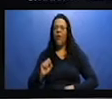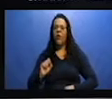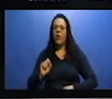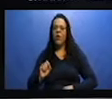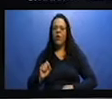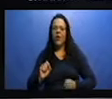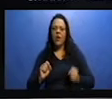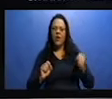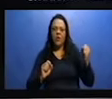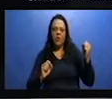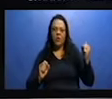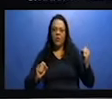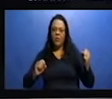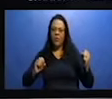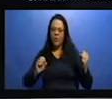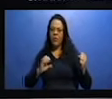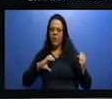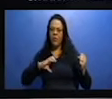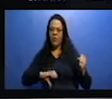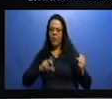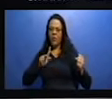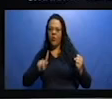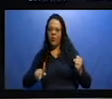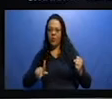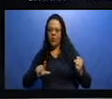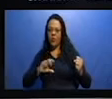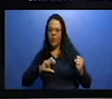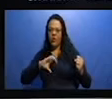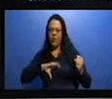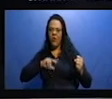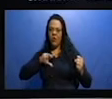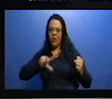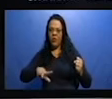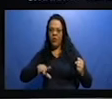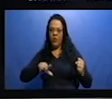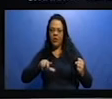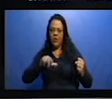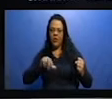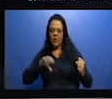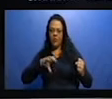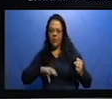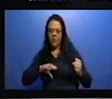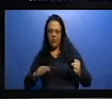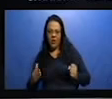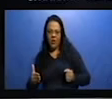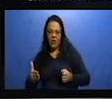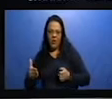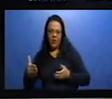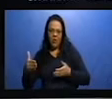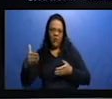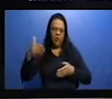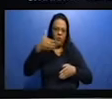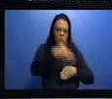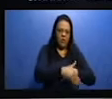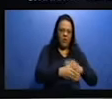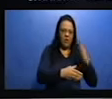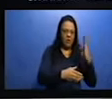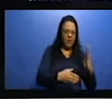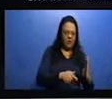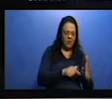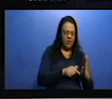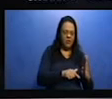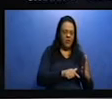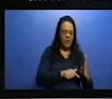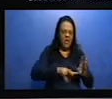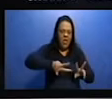Brasil, foi o início da exploração, da colonização do nosso país. Nesse mesmo período em que se, entre aspas, se